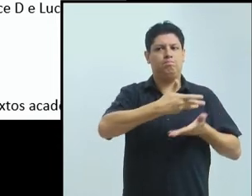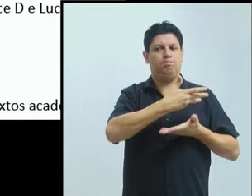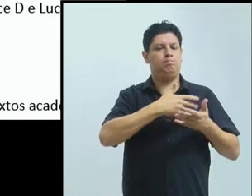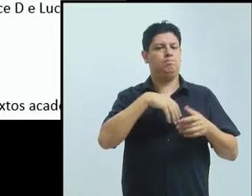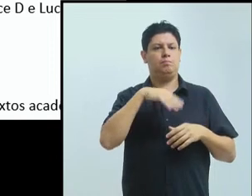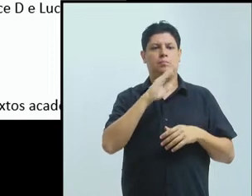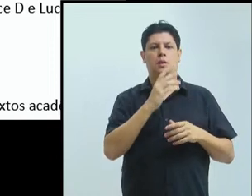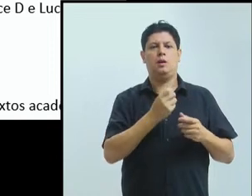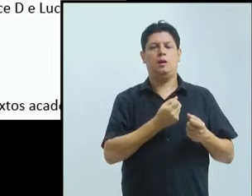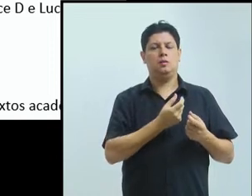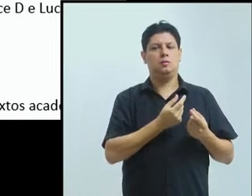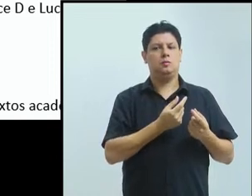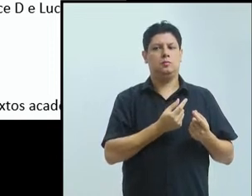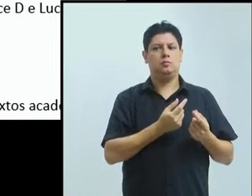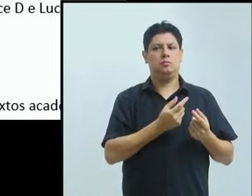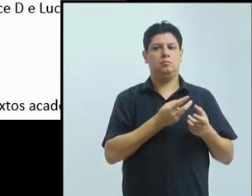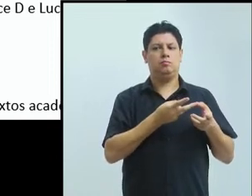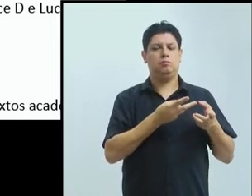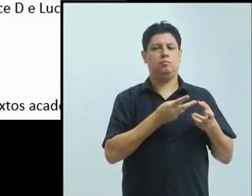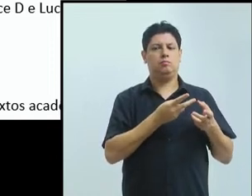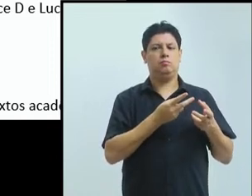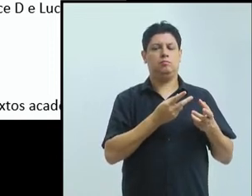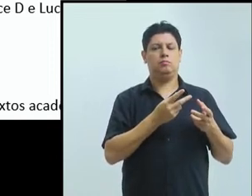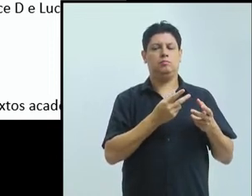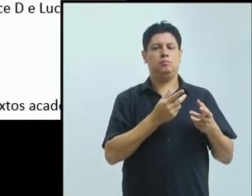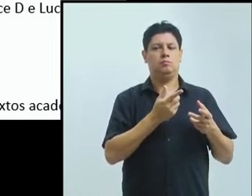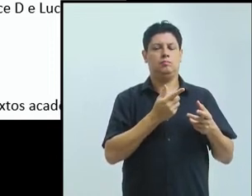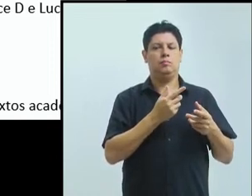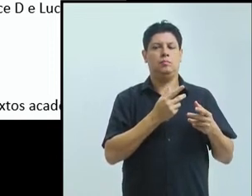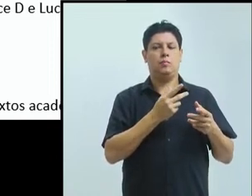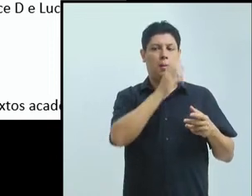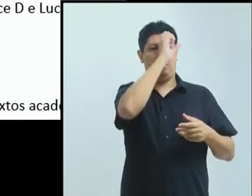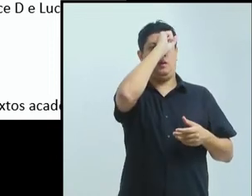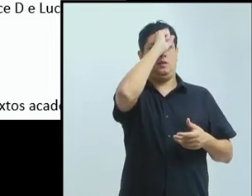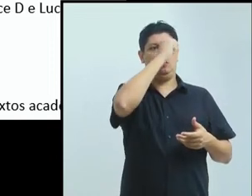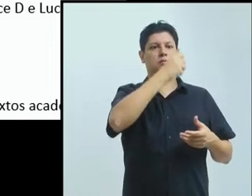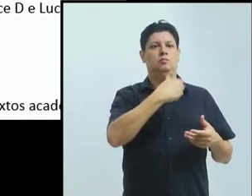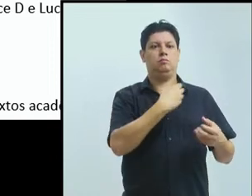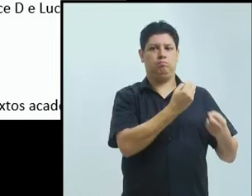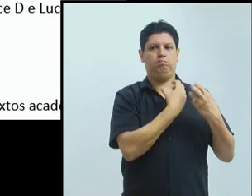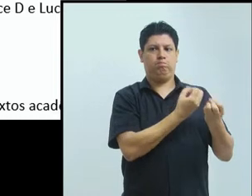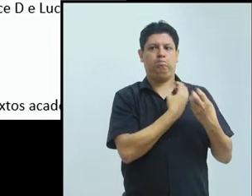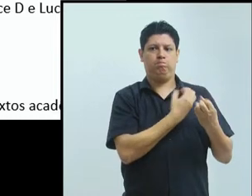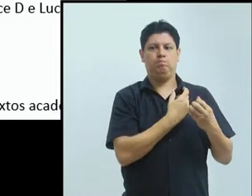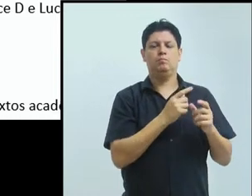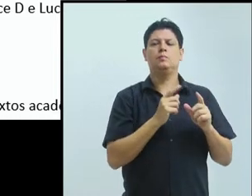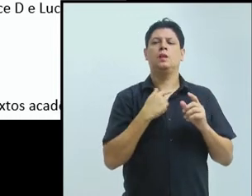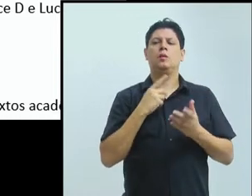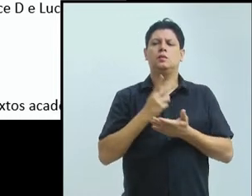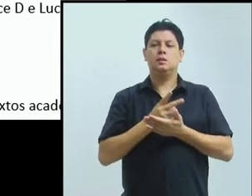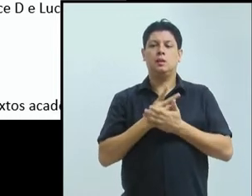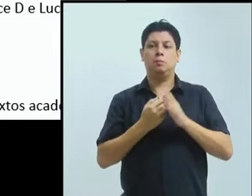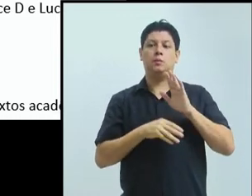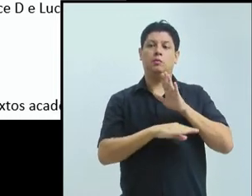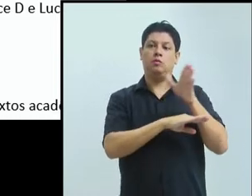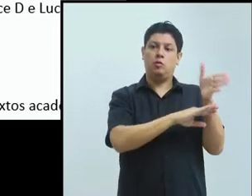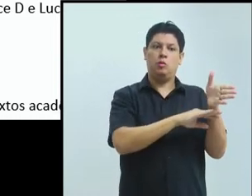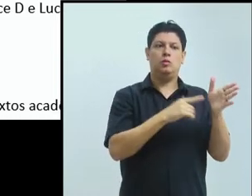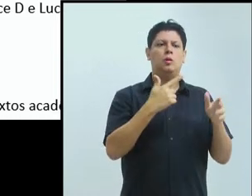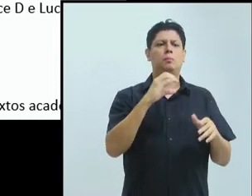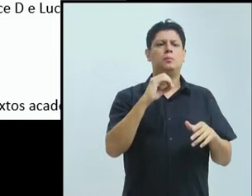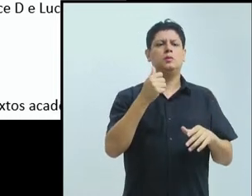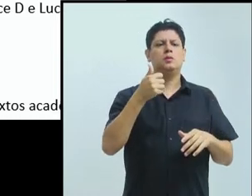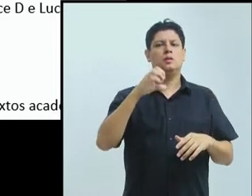Eu vou para lá pela primeira vez em 2019, e desde então vou como parte de um grupo, tem muitas